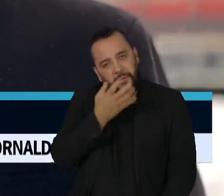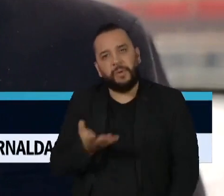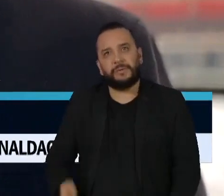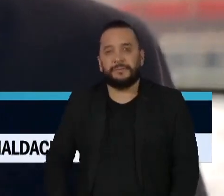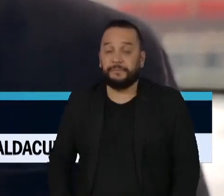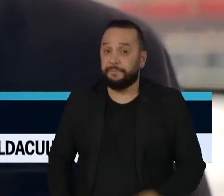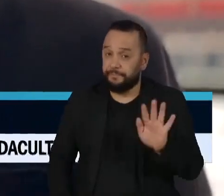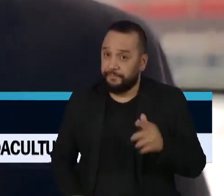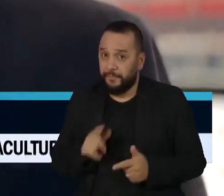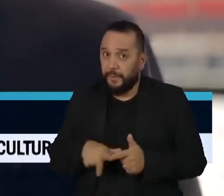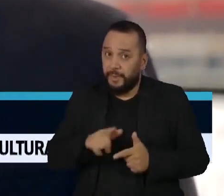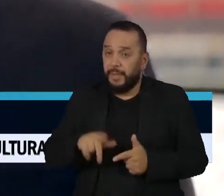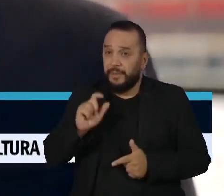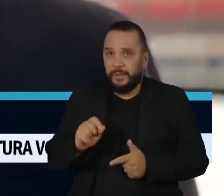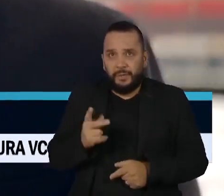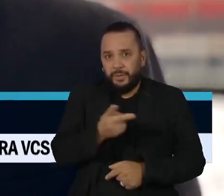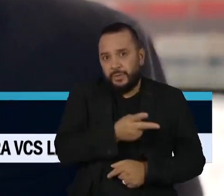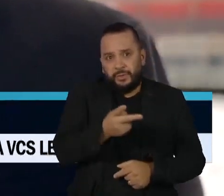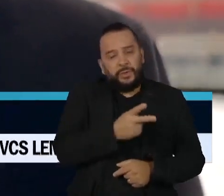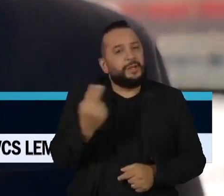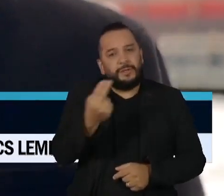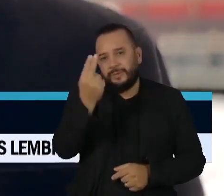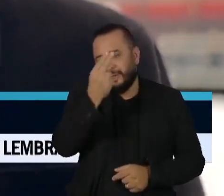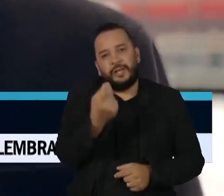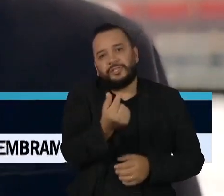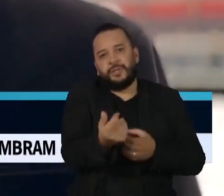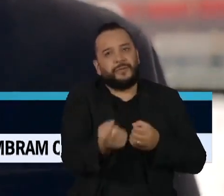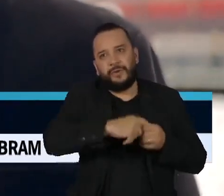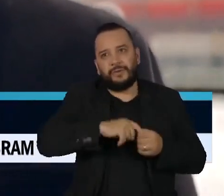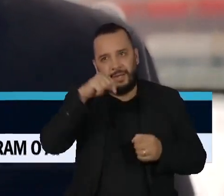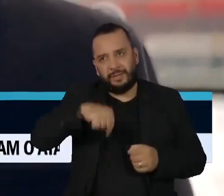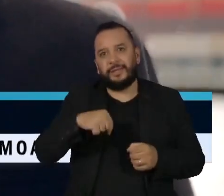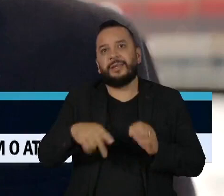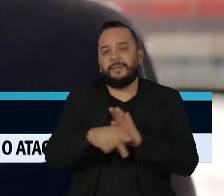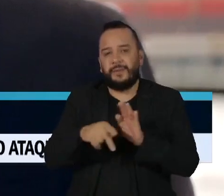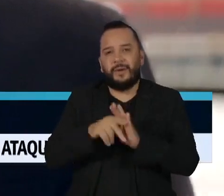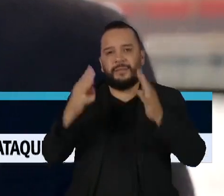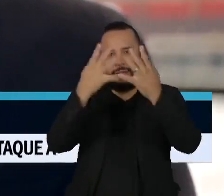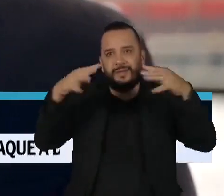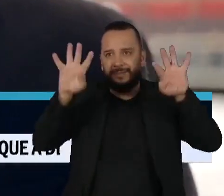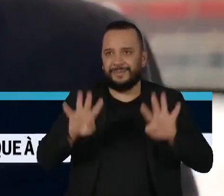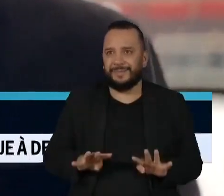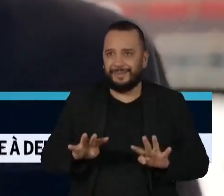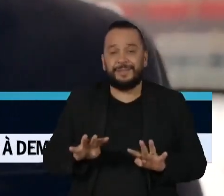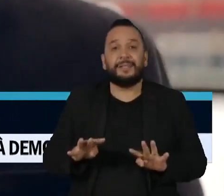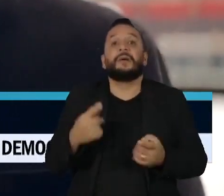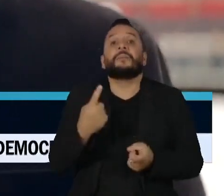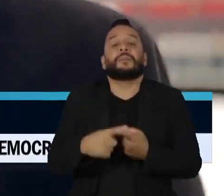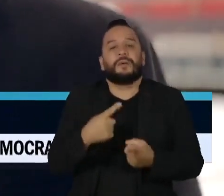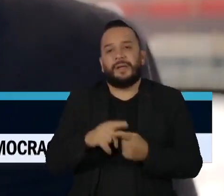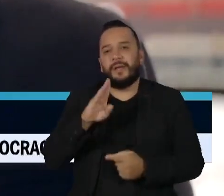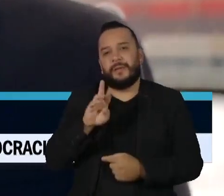O problema é que, dessa vez, o casal não vai poder contar com o reembolso das taxas aqui na Grã-Bretanha. O programa foi uma das vítimas do